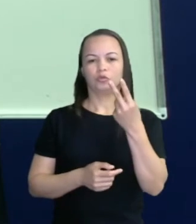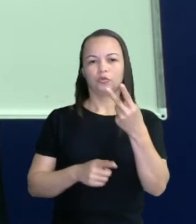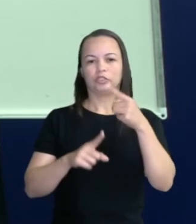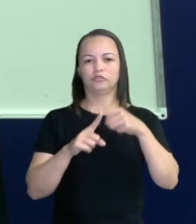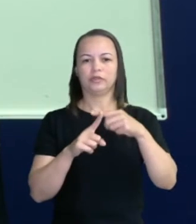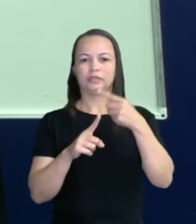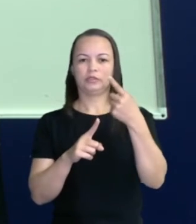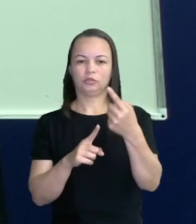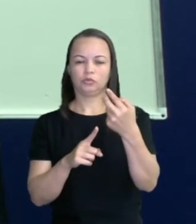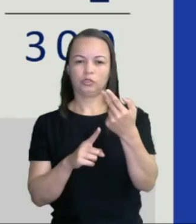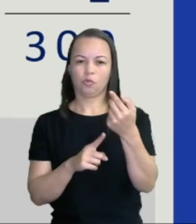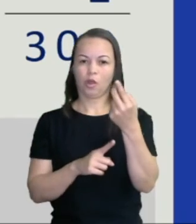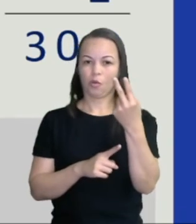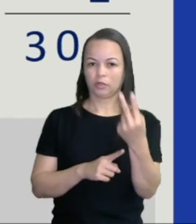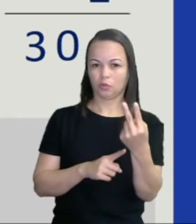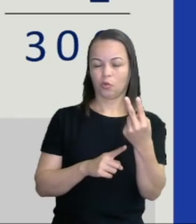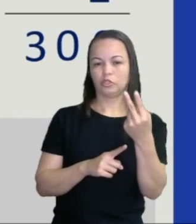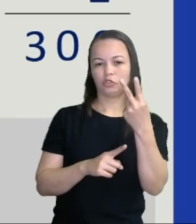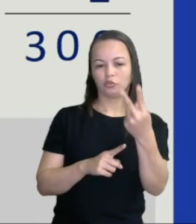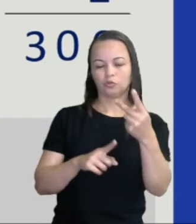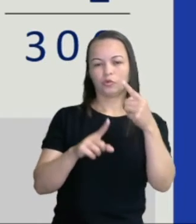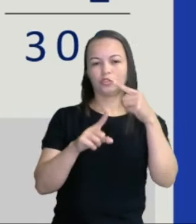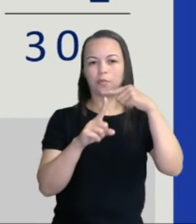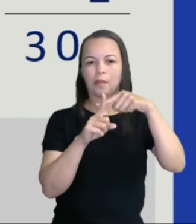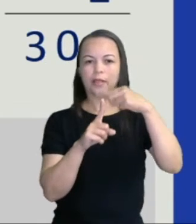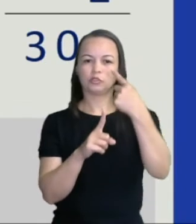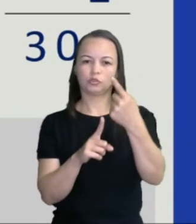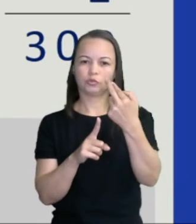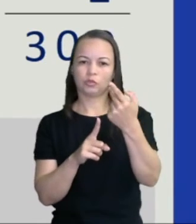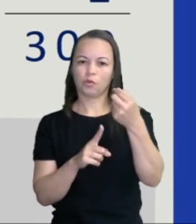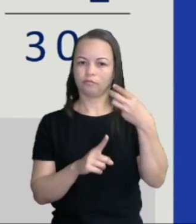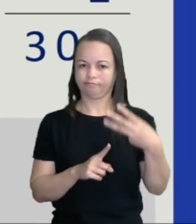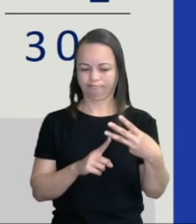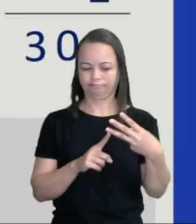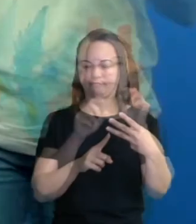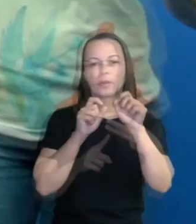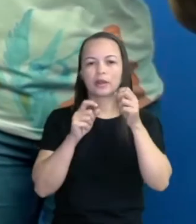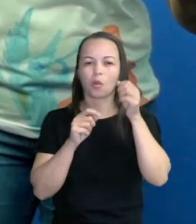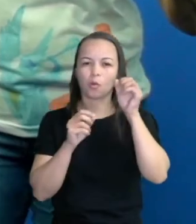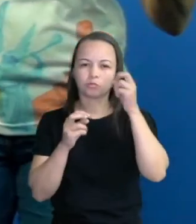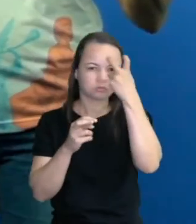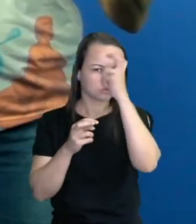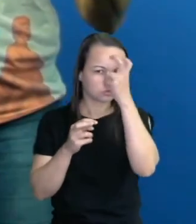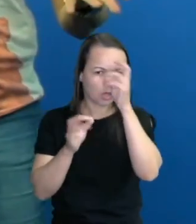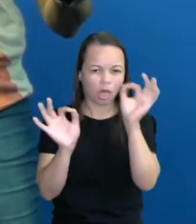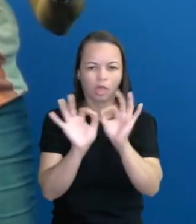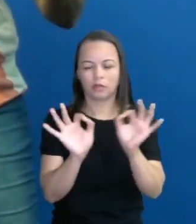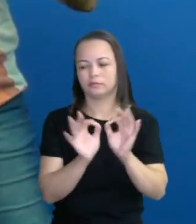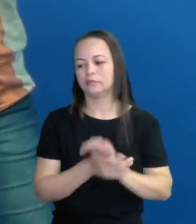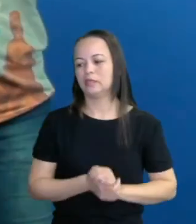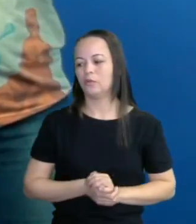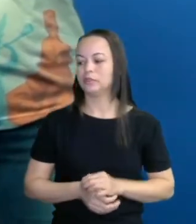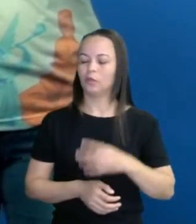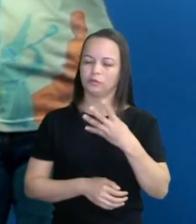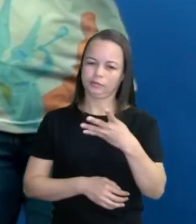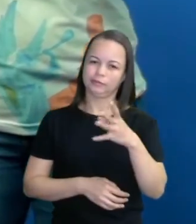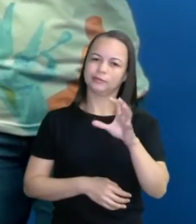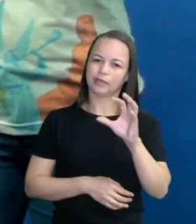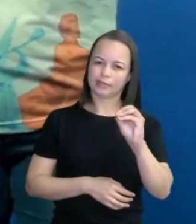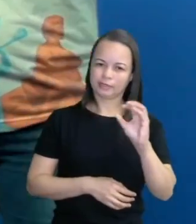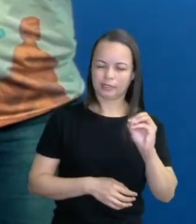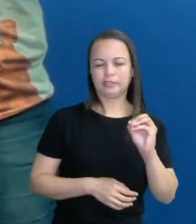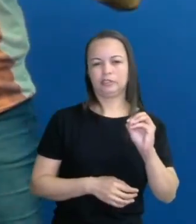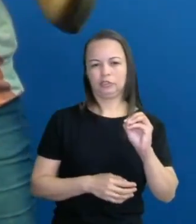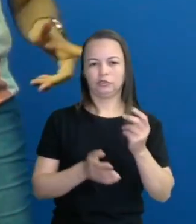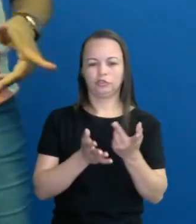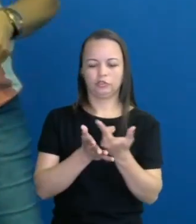Deu para entender? Então, se liga nisso, tá? Para não se confundir. Então, trezentos figurinhas. Beleza? Deu